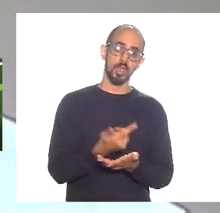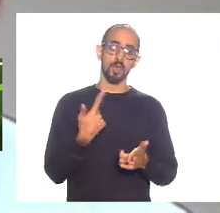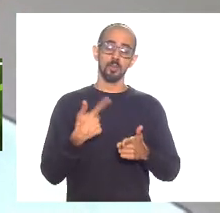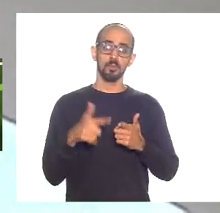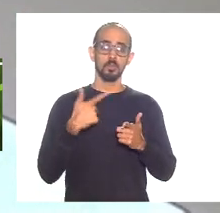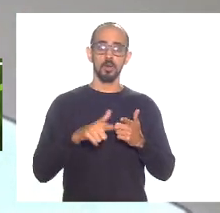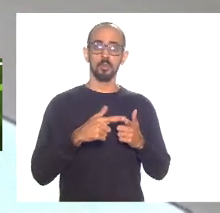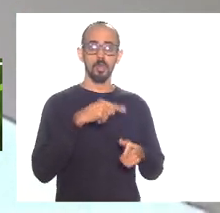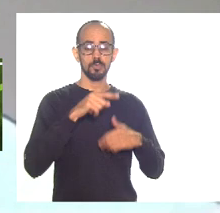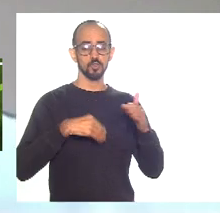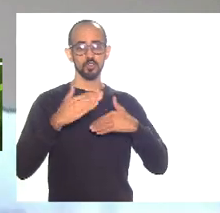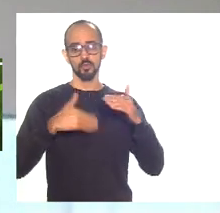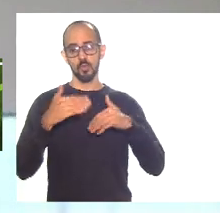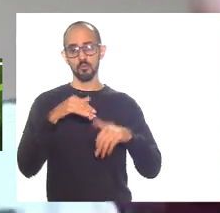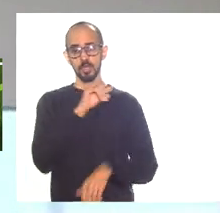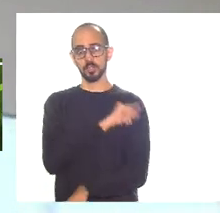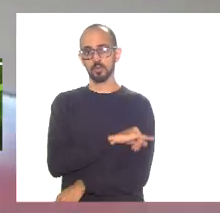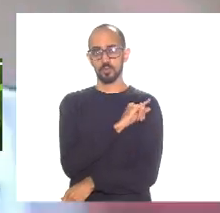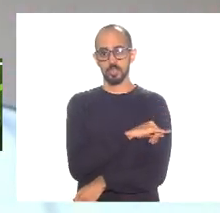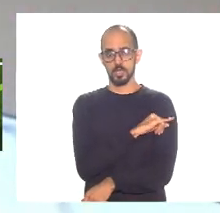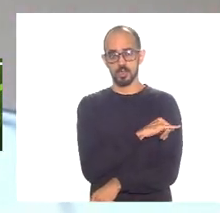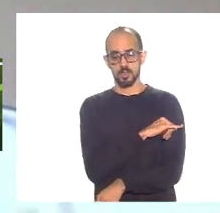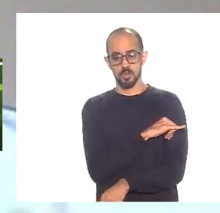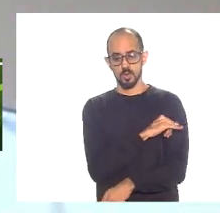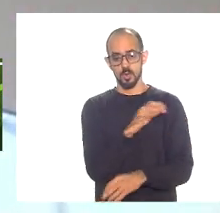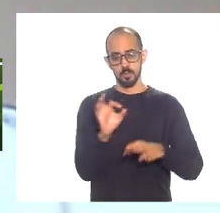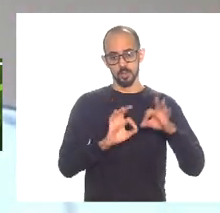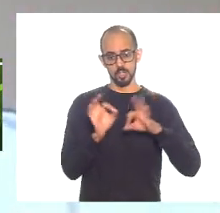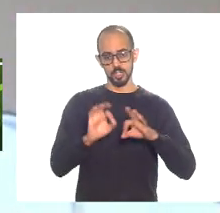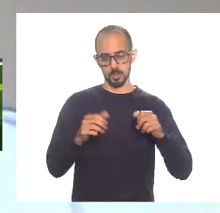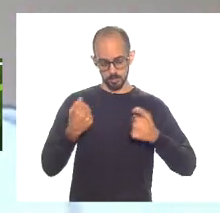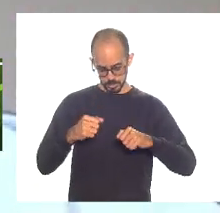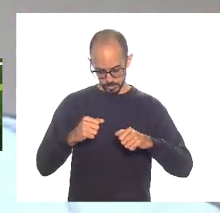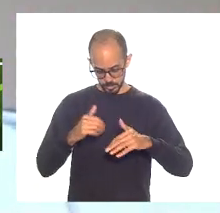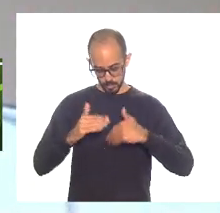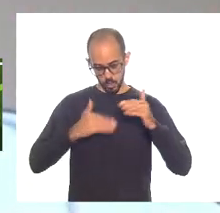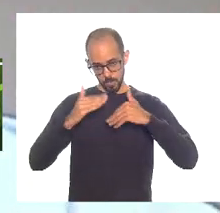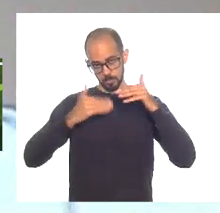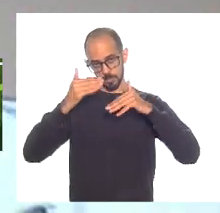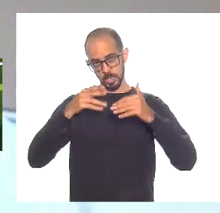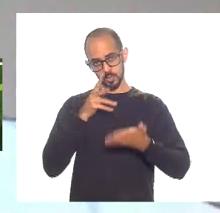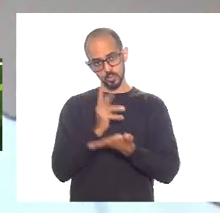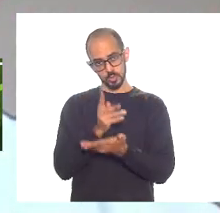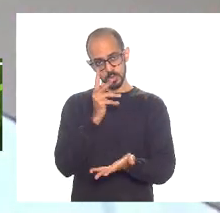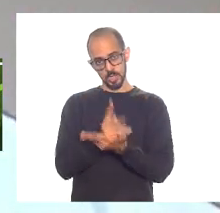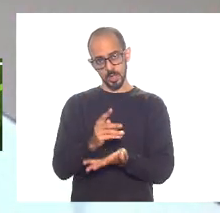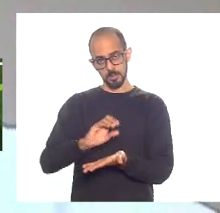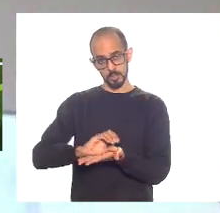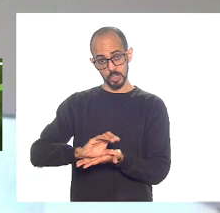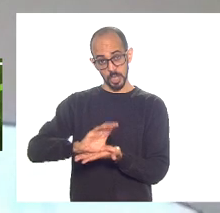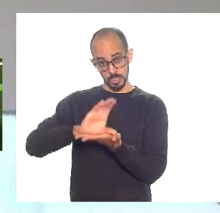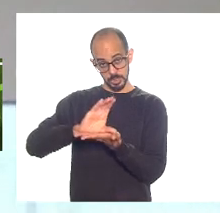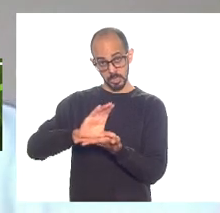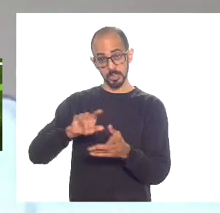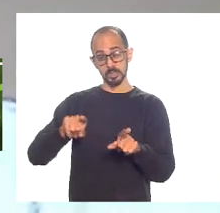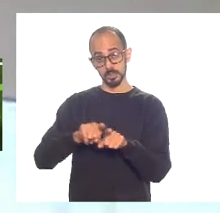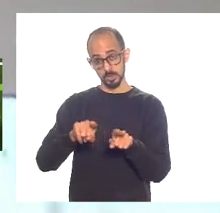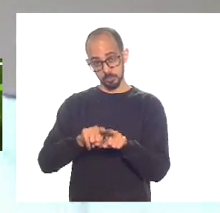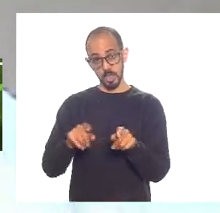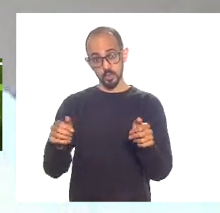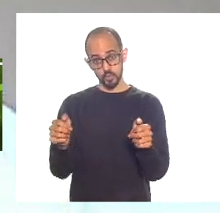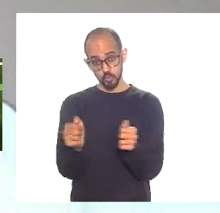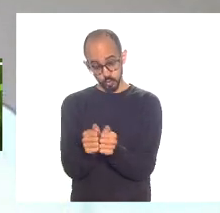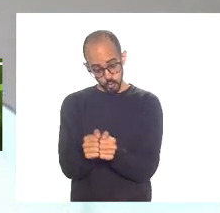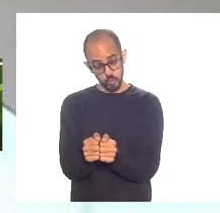de desenvolvimento no Rio de Janeiro o projeto tem que ser focado no aumento progressivo gradual permanente de receitas e ao mesmo tempo essas coisas